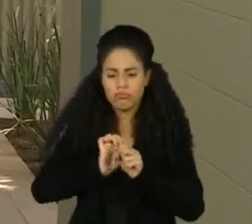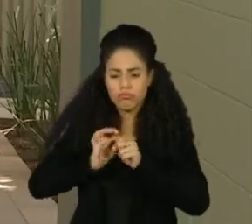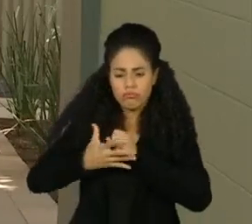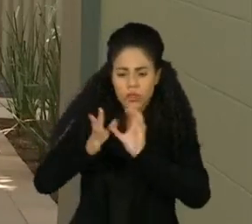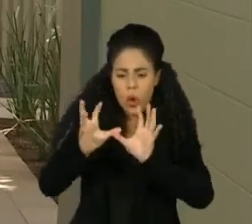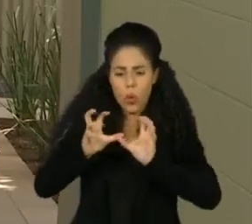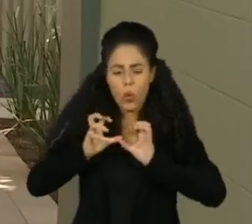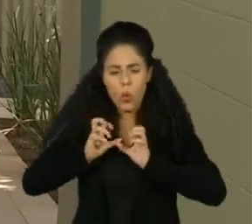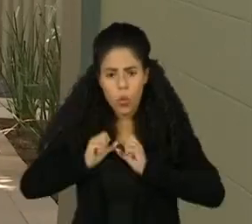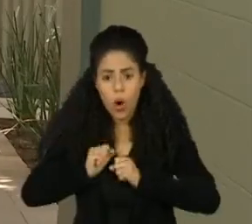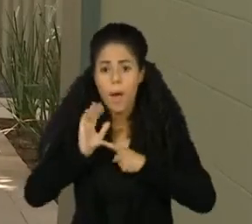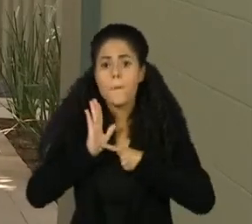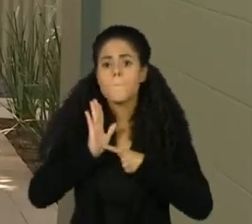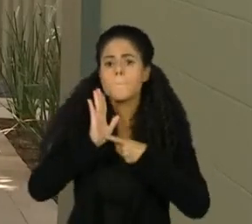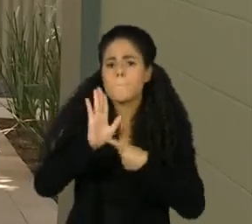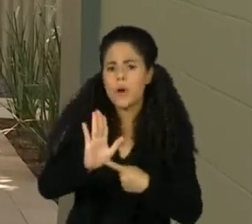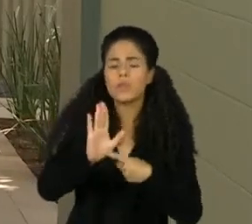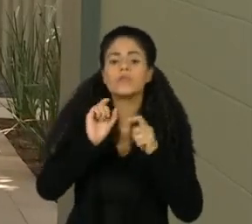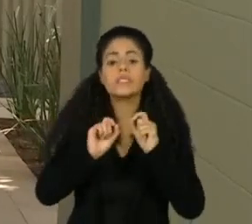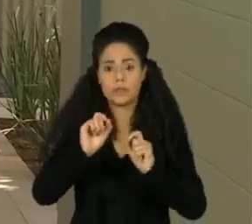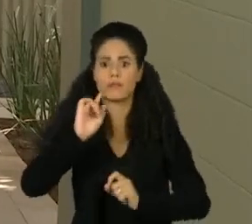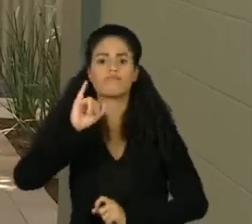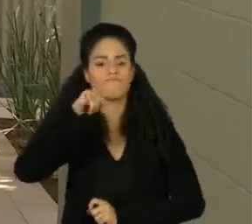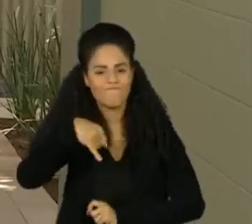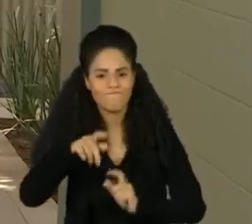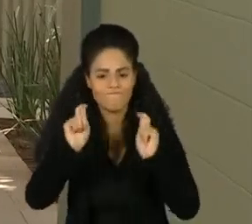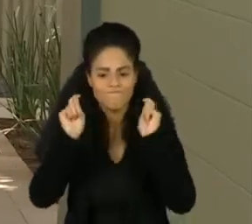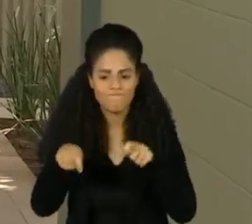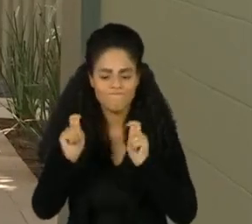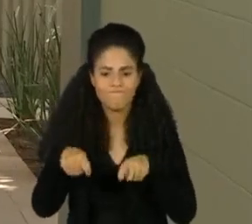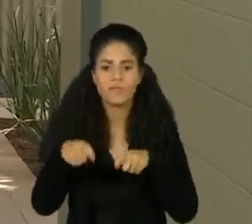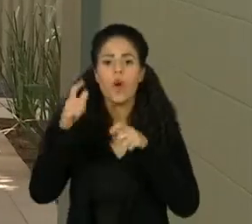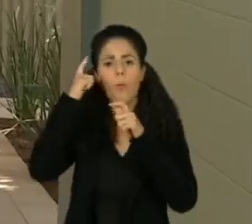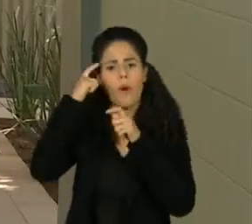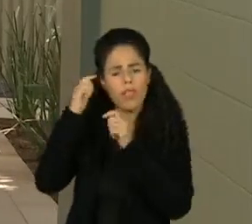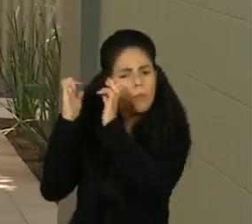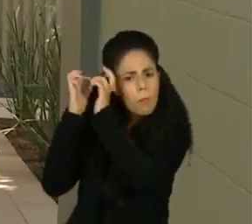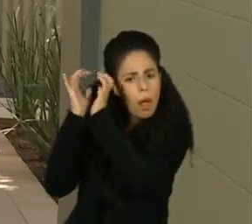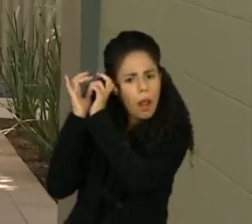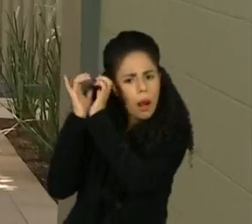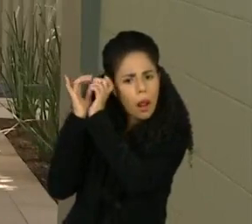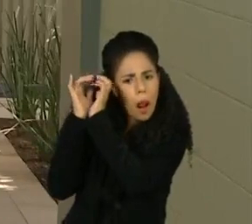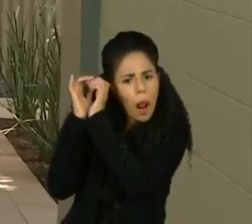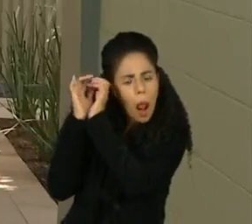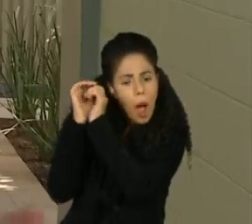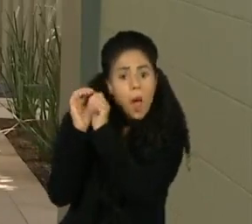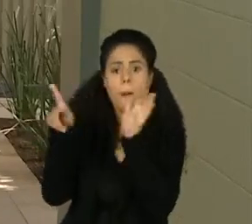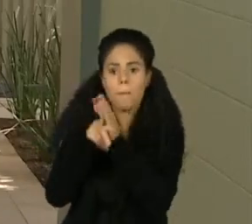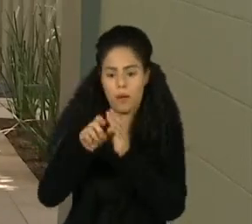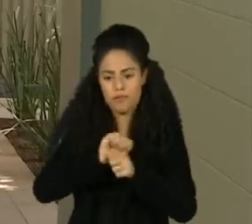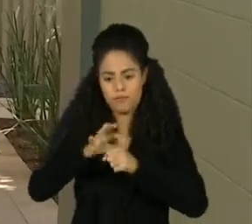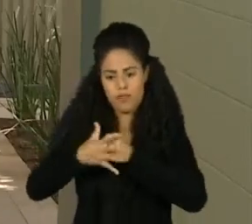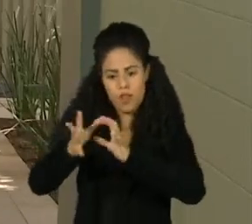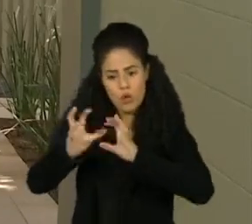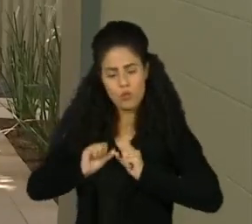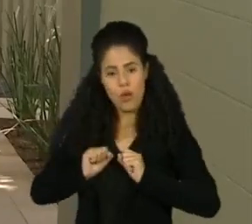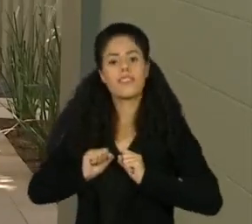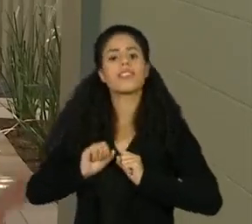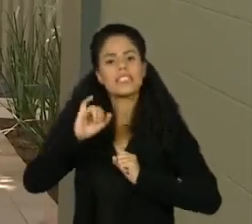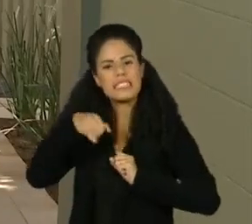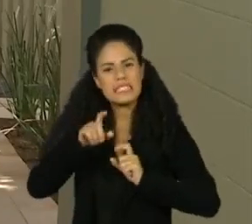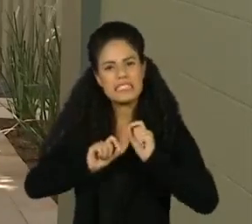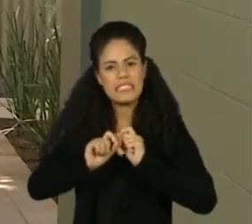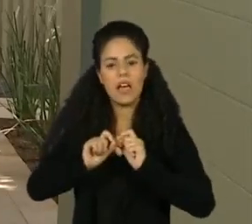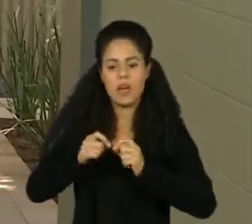O resultado mostra que existe sim relação entre doenças mentais e o coronavírus. Isso porque os efeitos estão associados